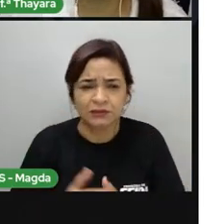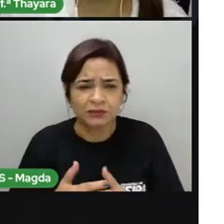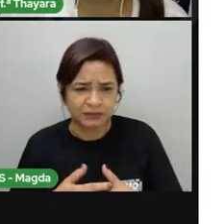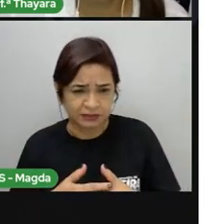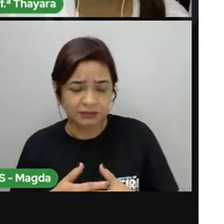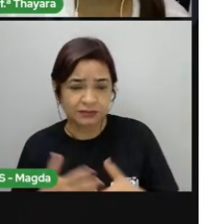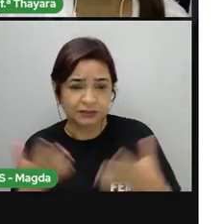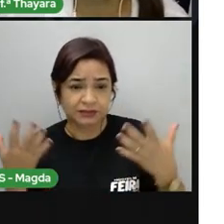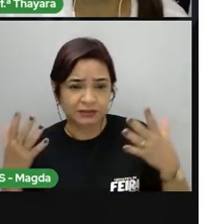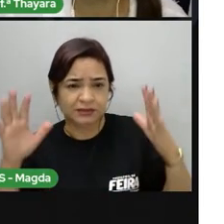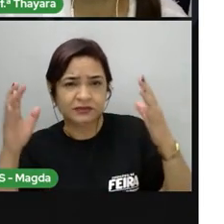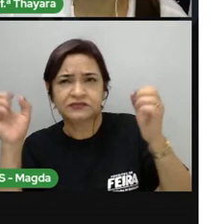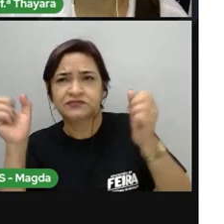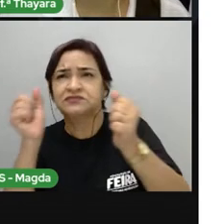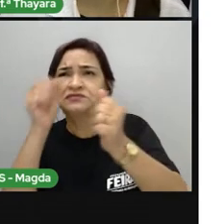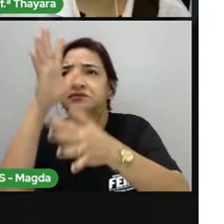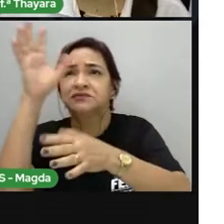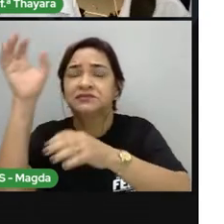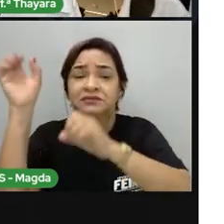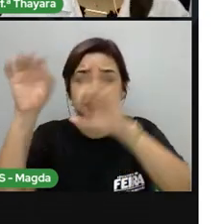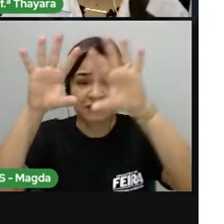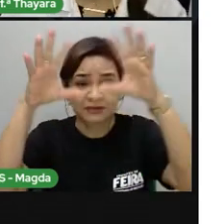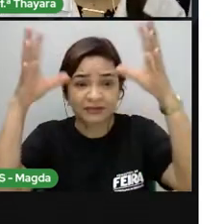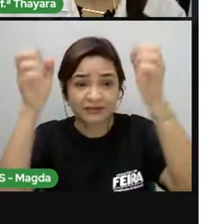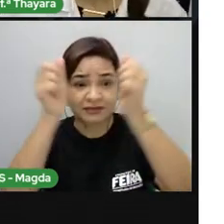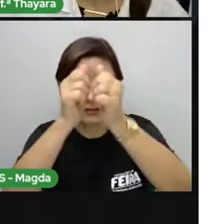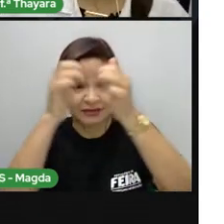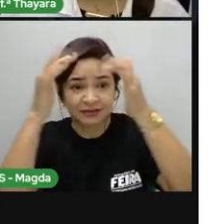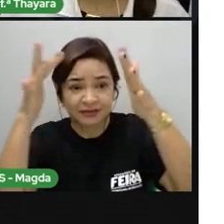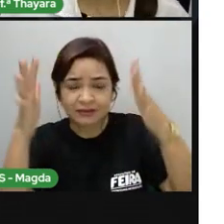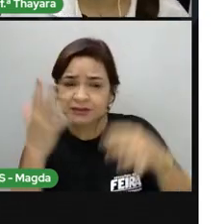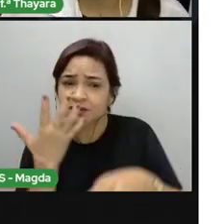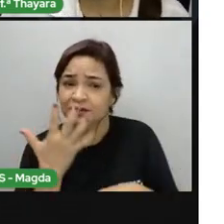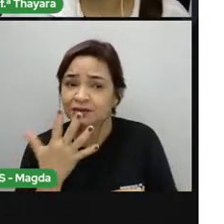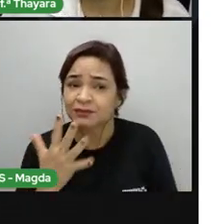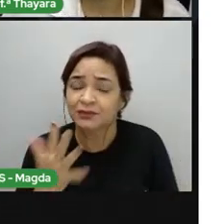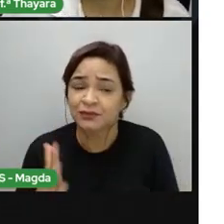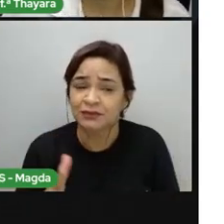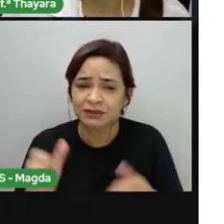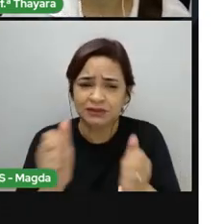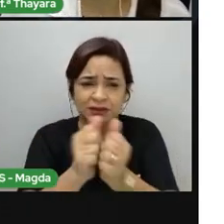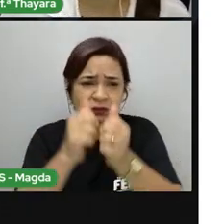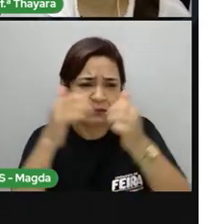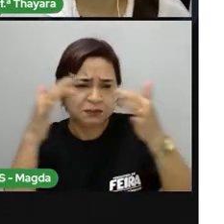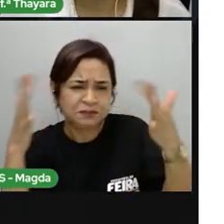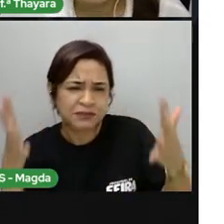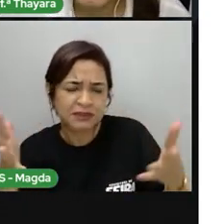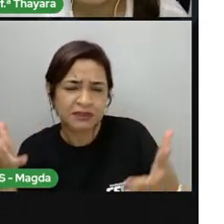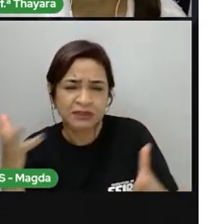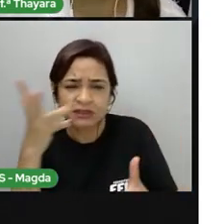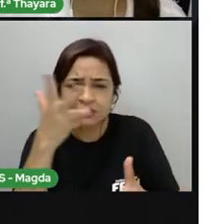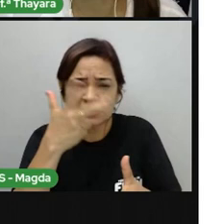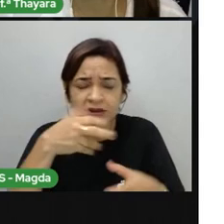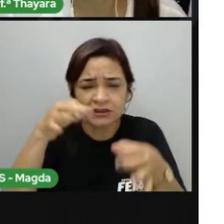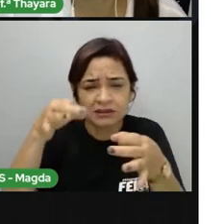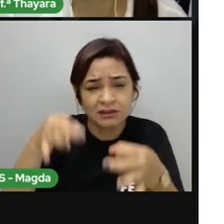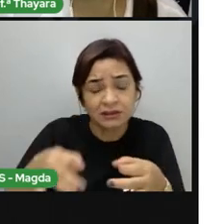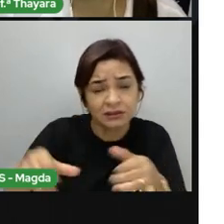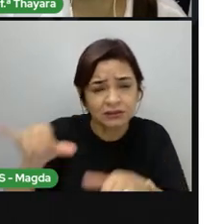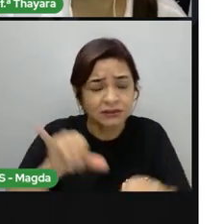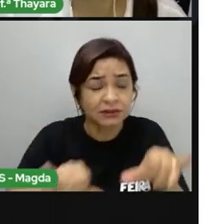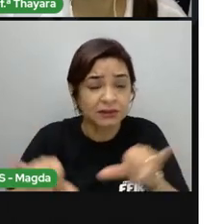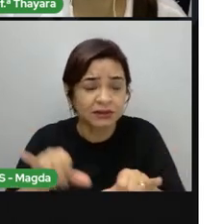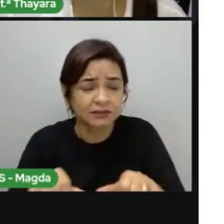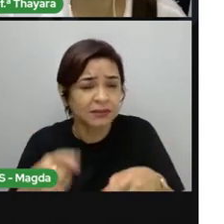onde o céu se enfeita com um misto fascinante de cores. Todo esse brilho e glamour tem explicação na química. As diferentes